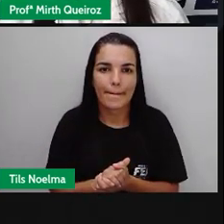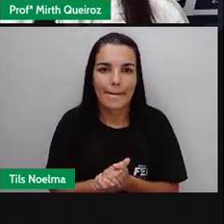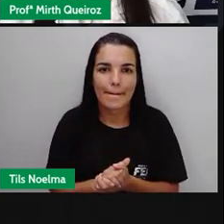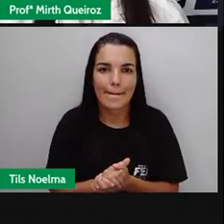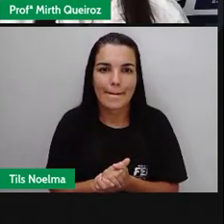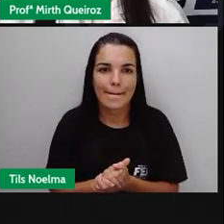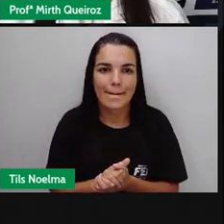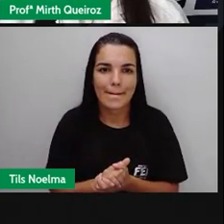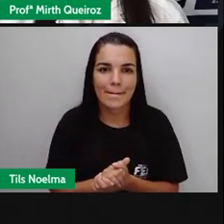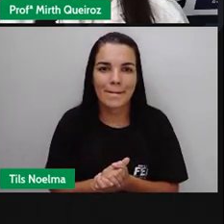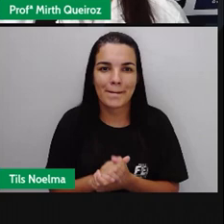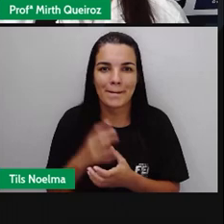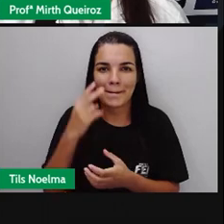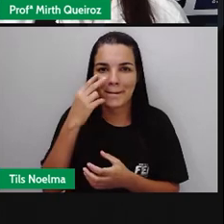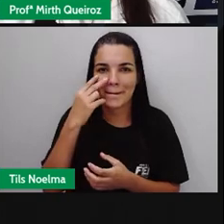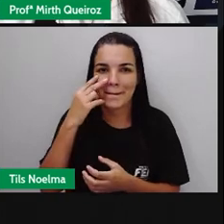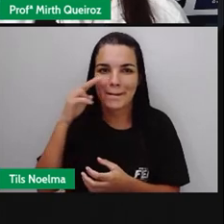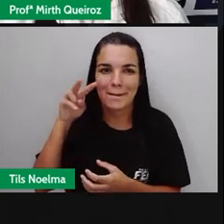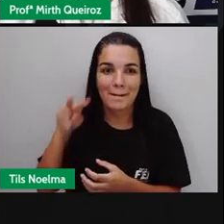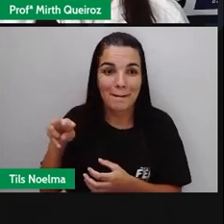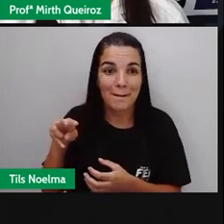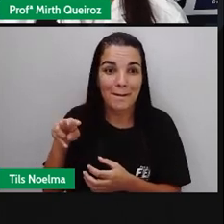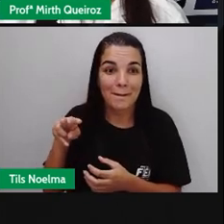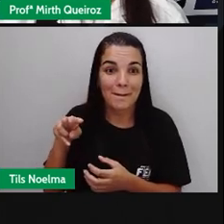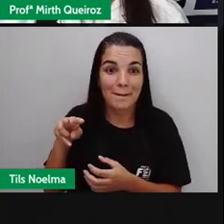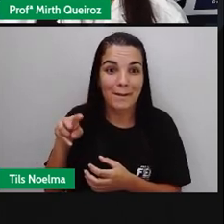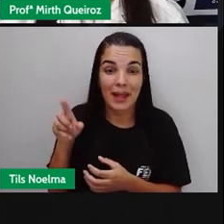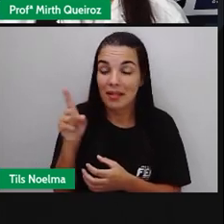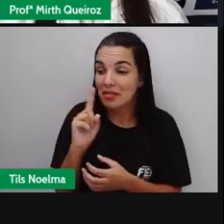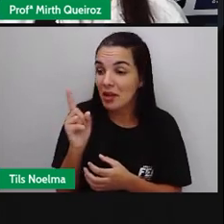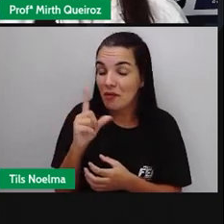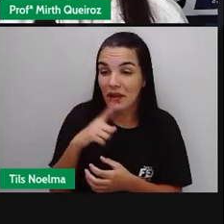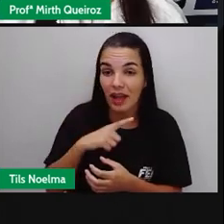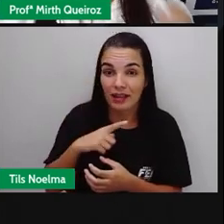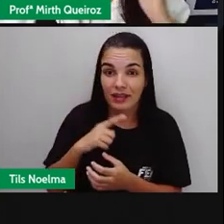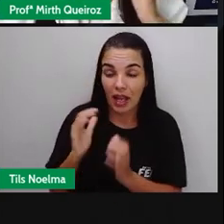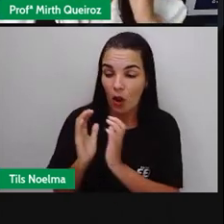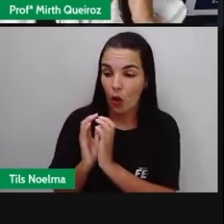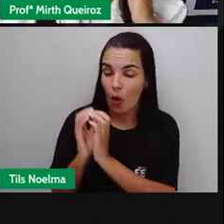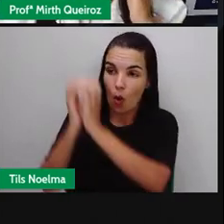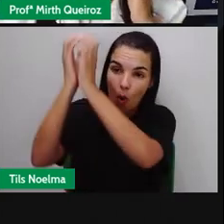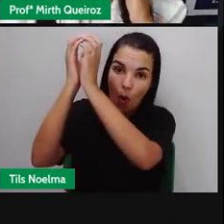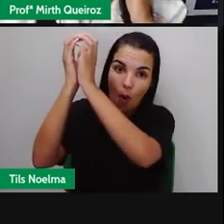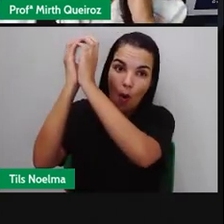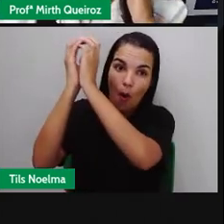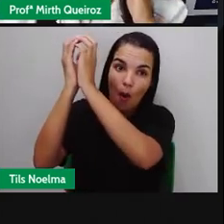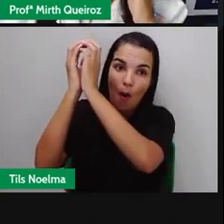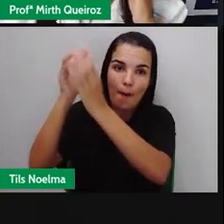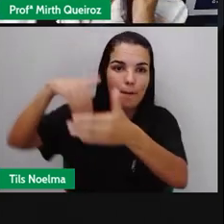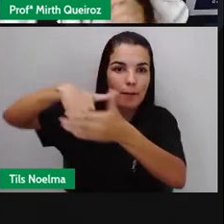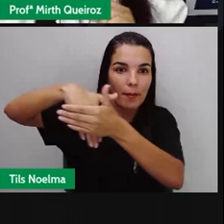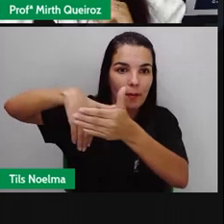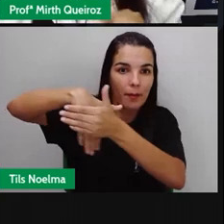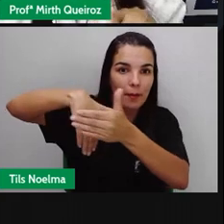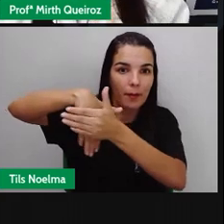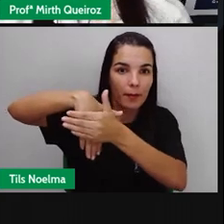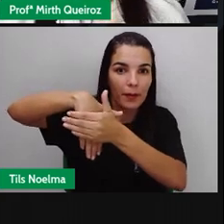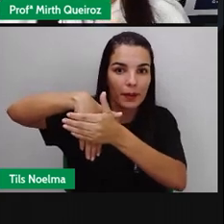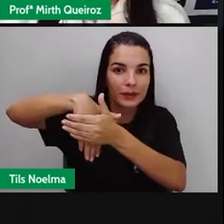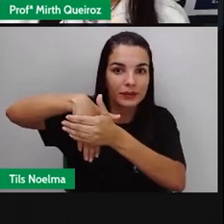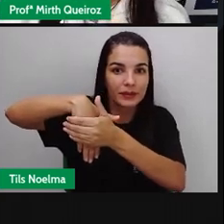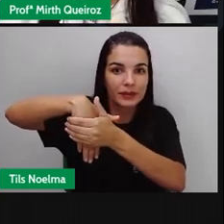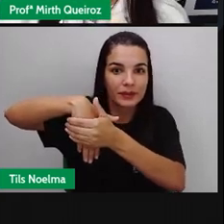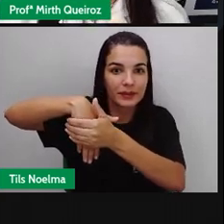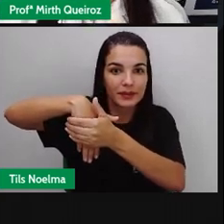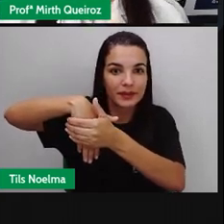Olha só essa frase. Não vai ter copa. Hum, será se não vai ter? Vou pôr